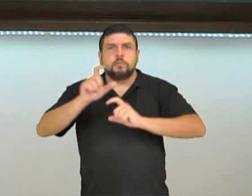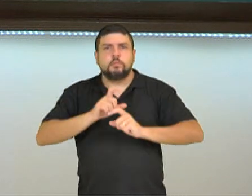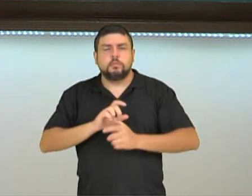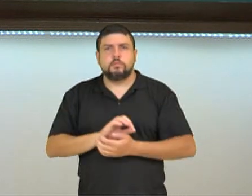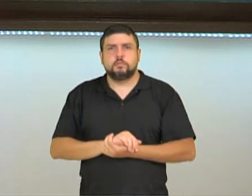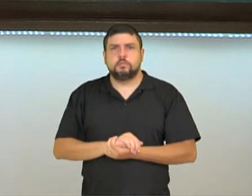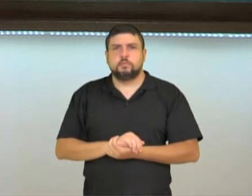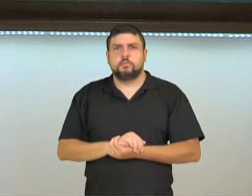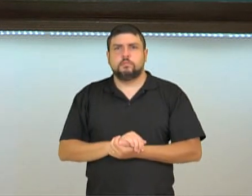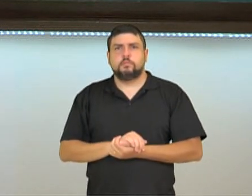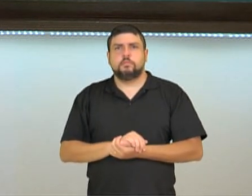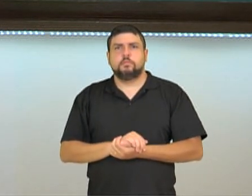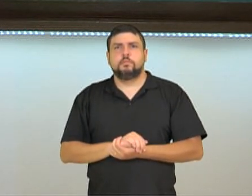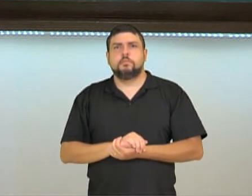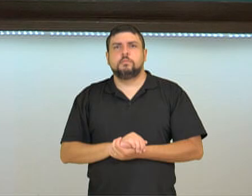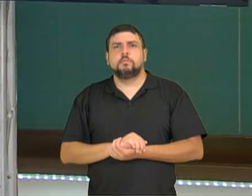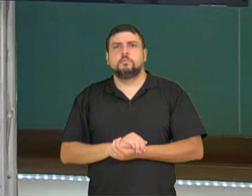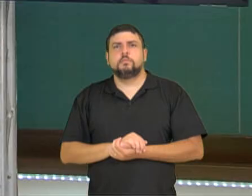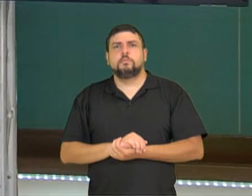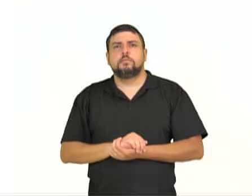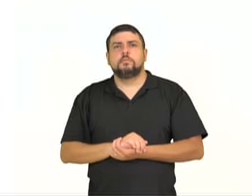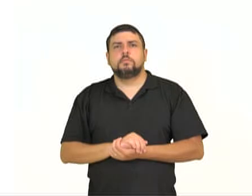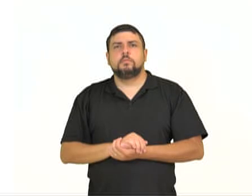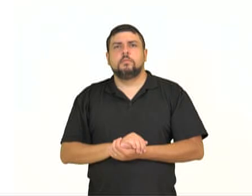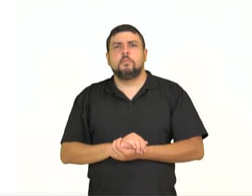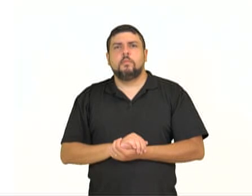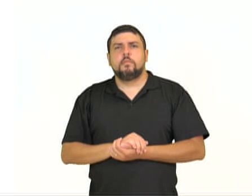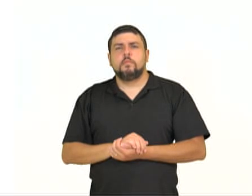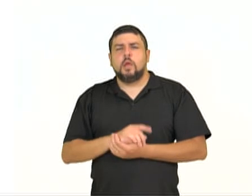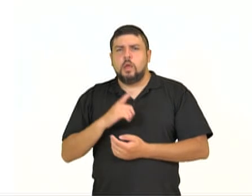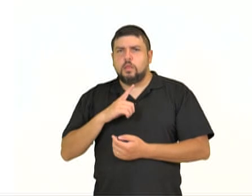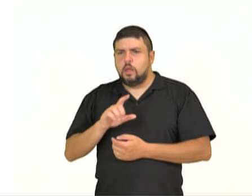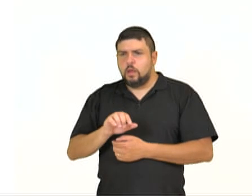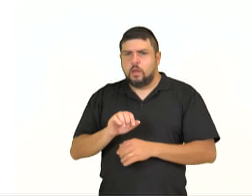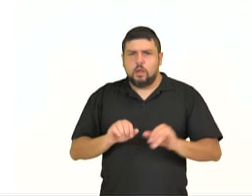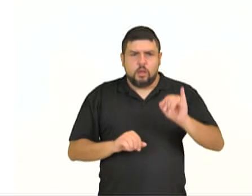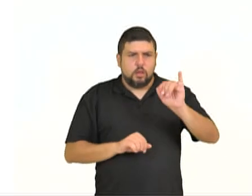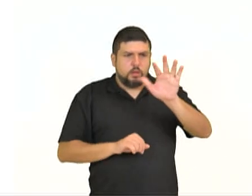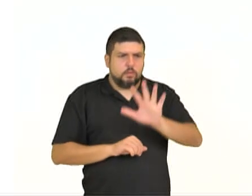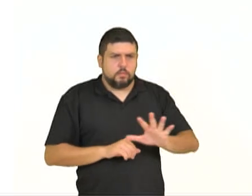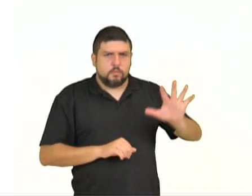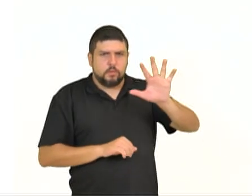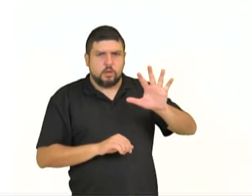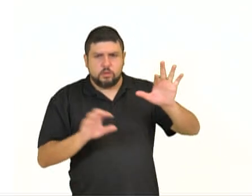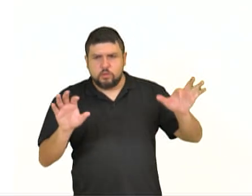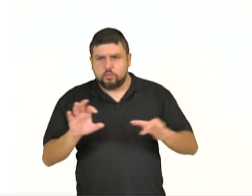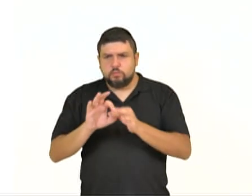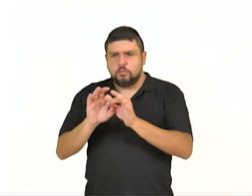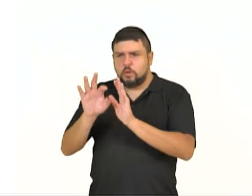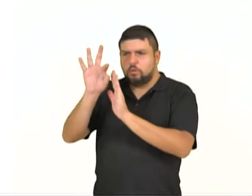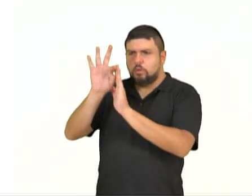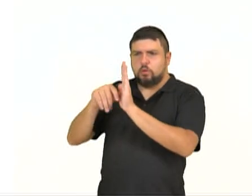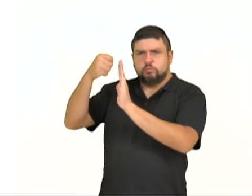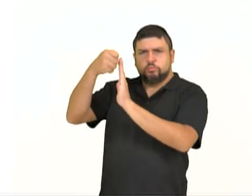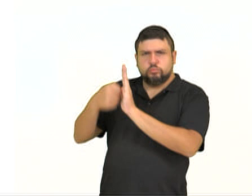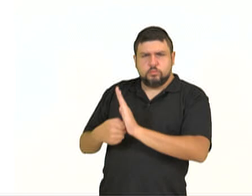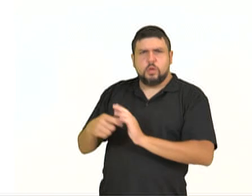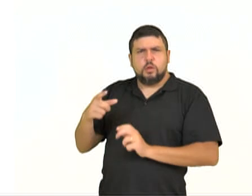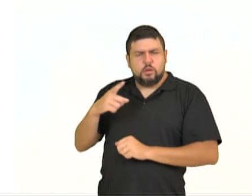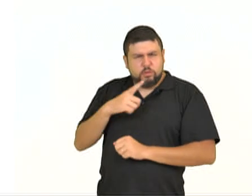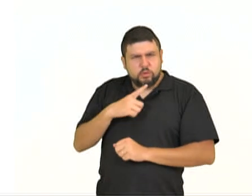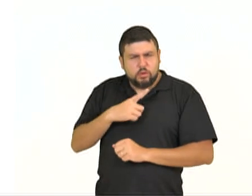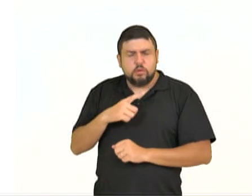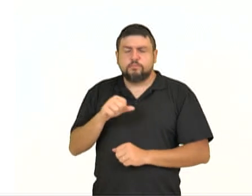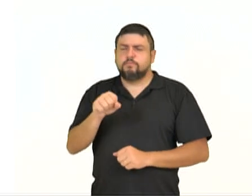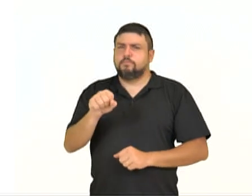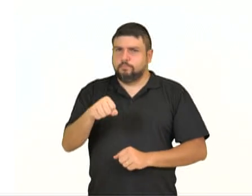refletirmos. Existe relação entre imagem e texto escrito? Sim, existe uma relação entre imagem e texto